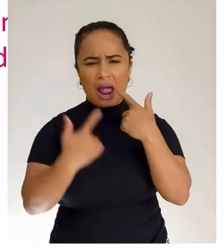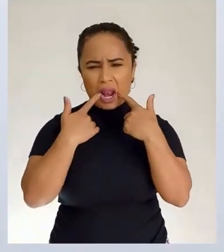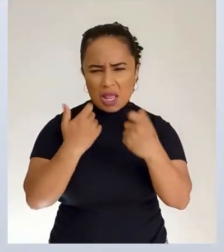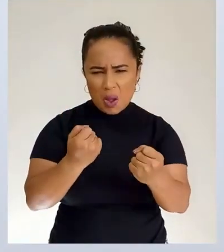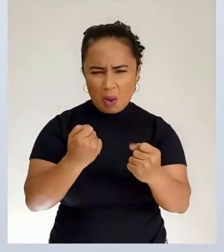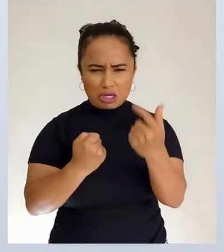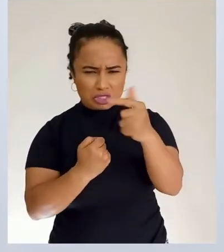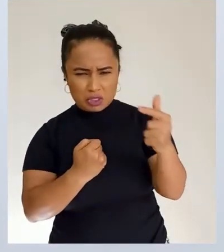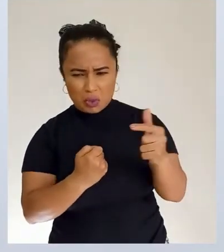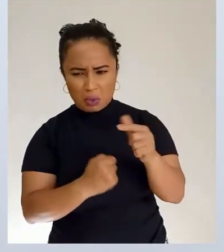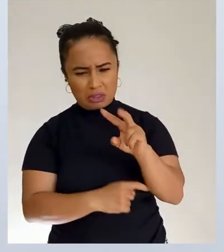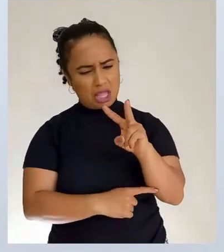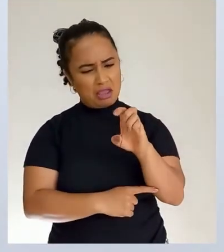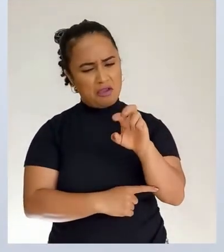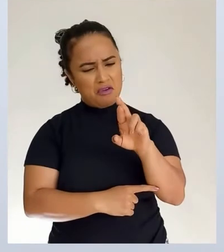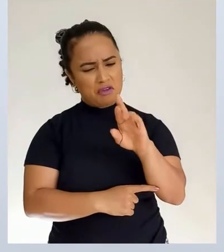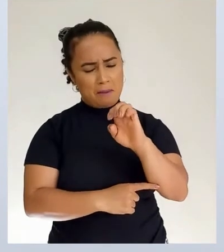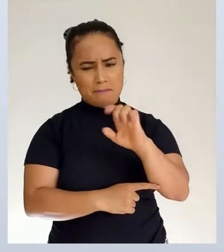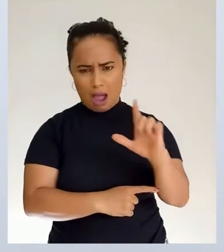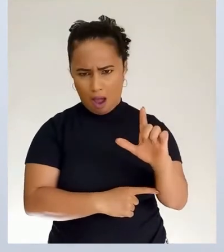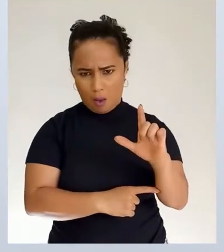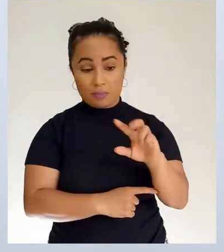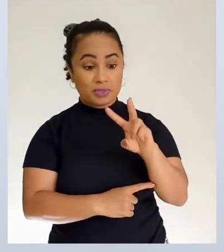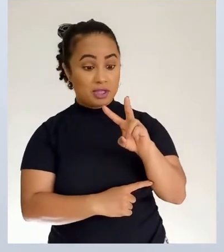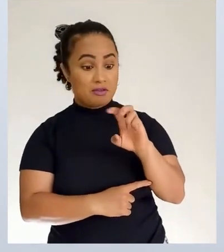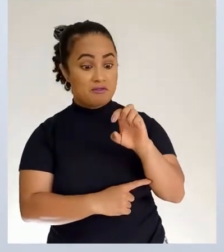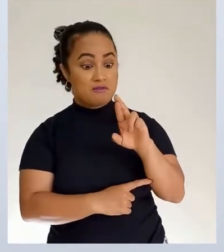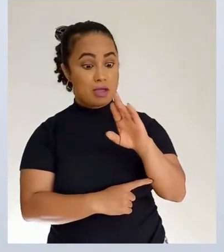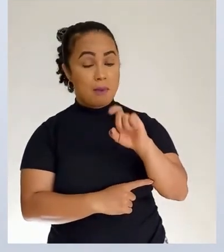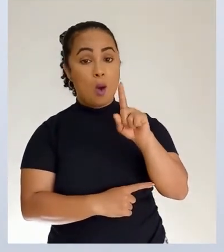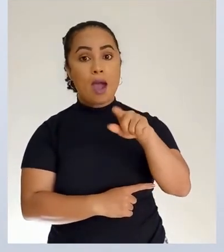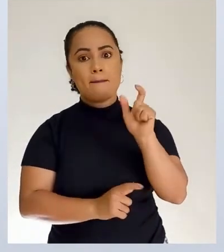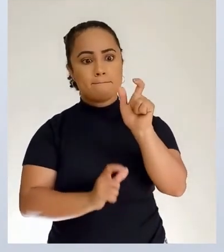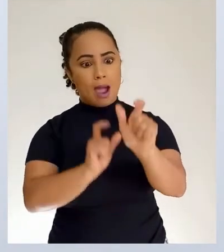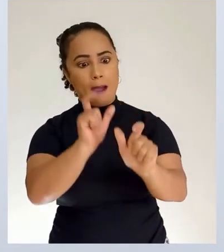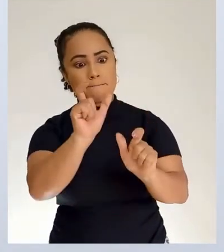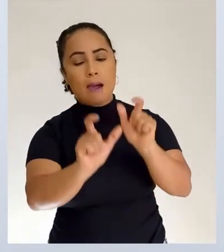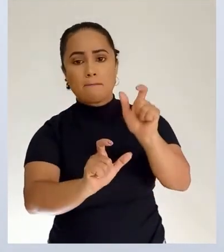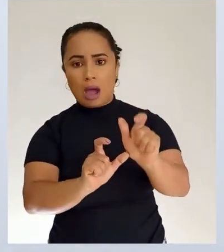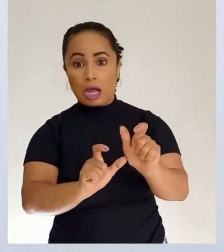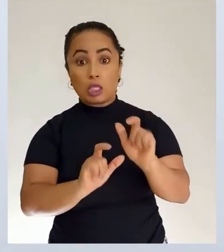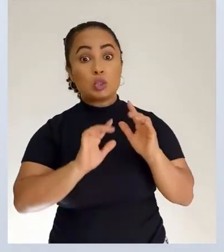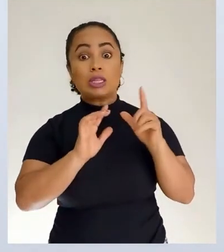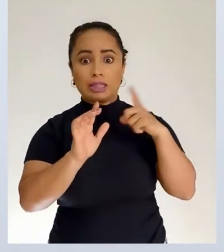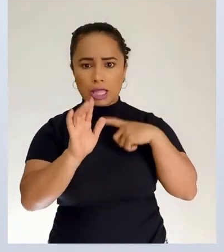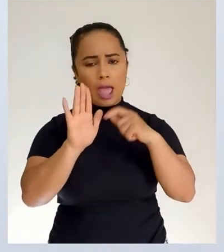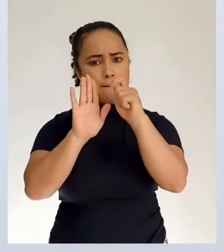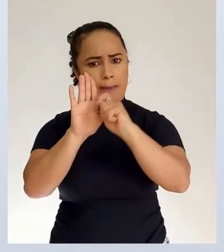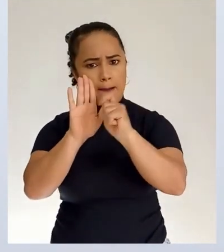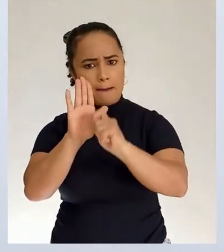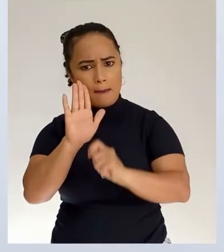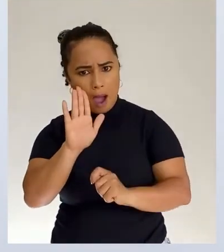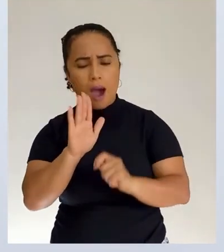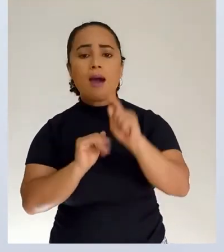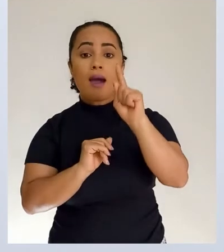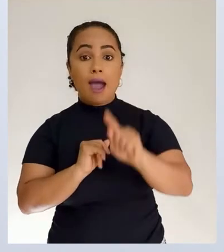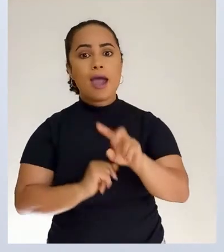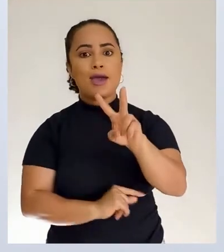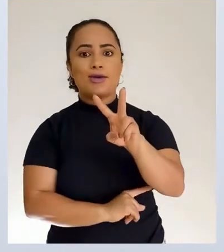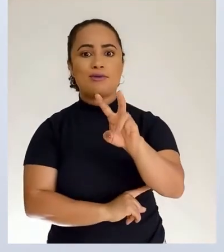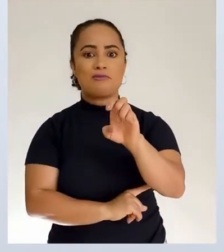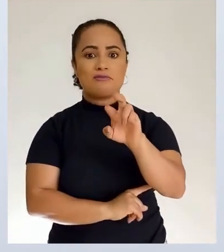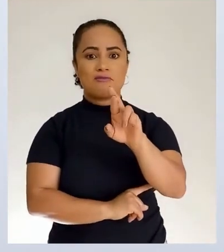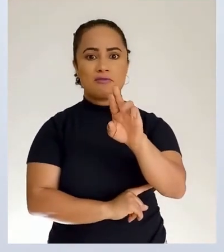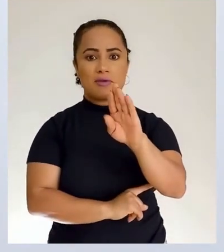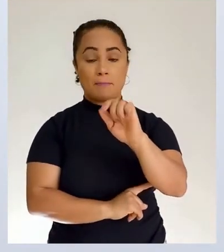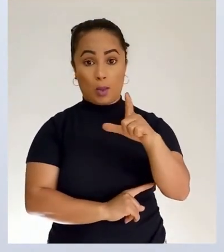verbal? Então, verbal é palavra. Tudo que tem palavra. Está escrito, é verbal. Tem palavra, é